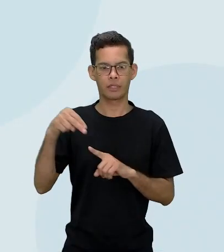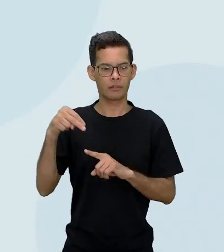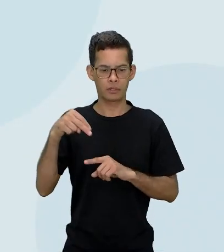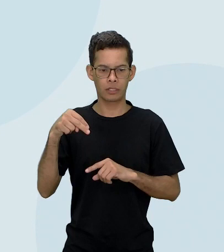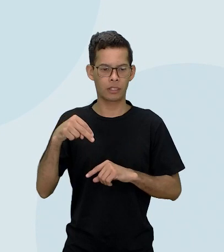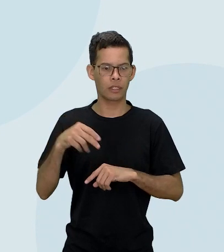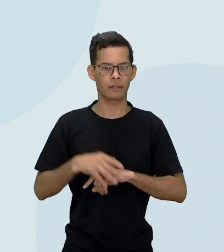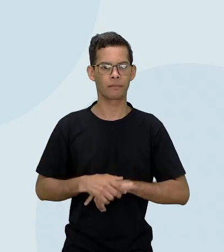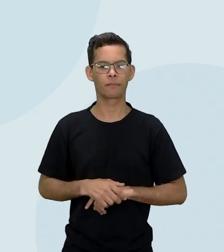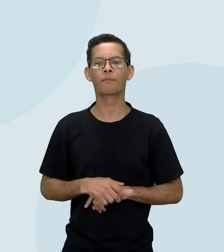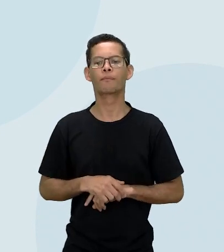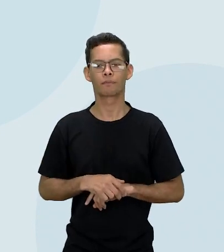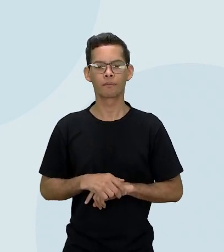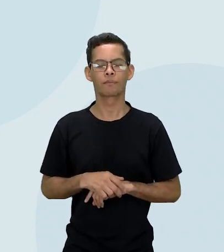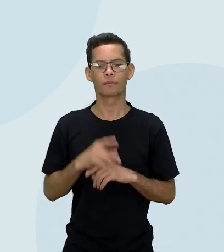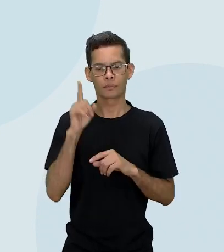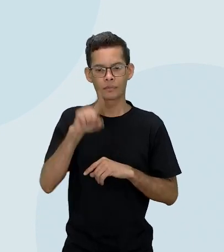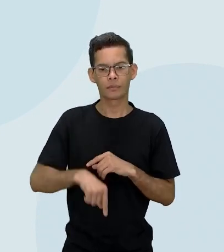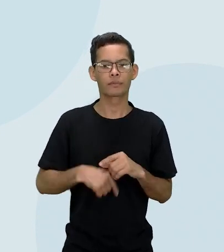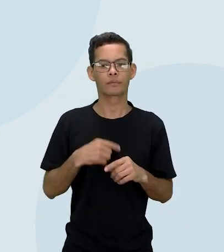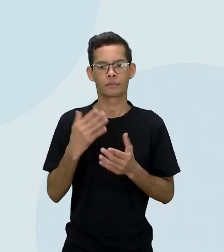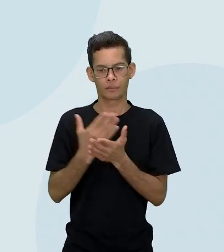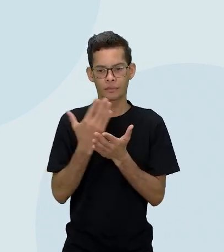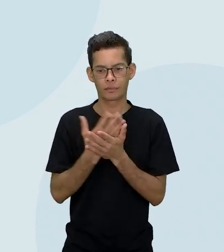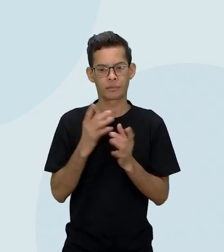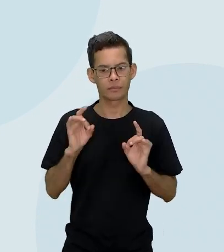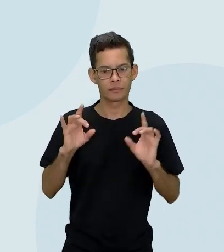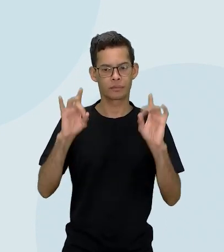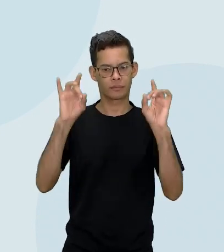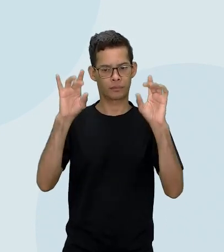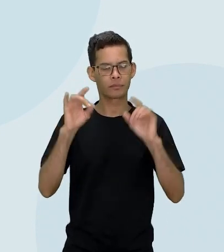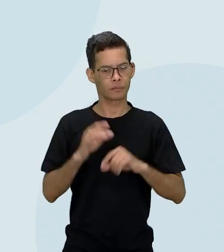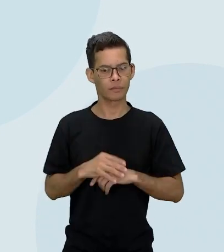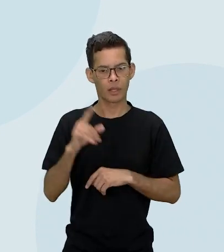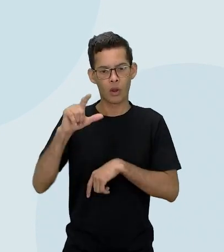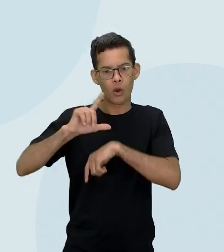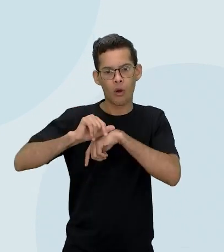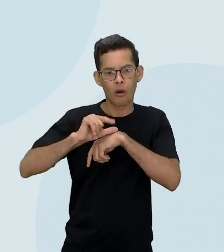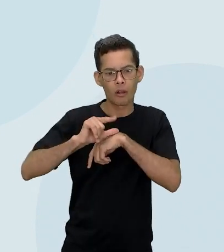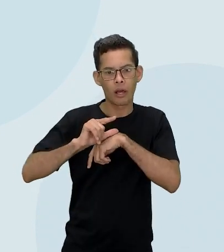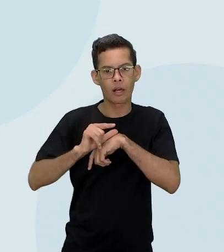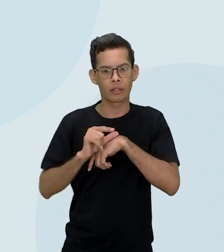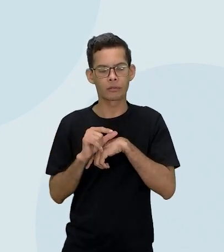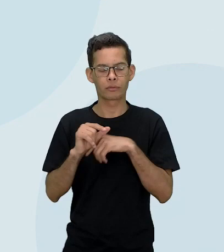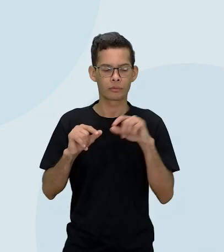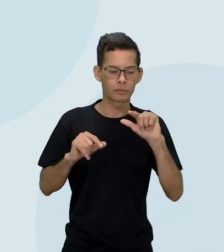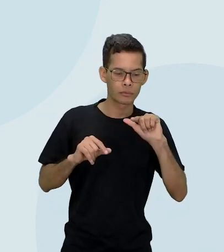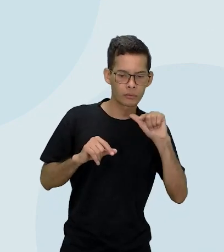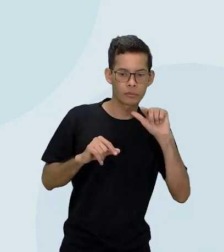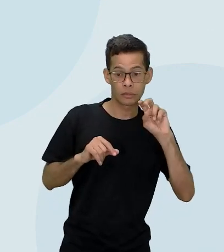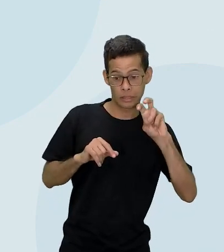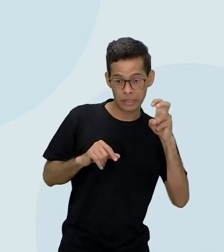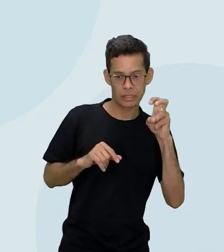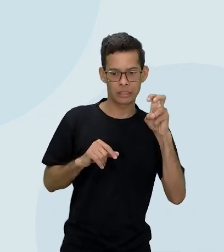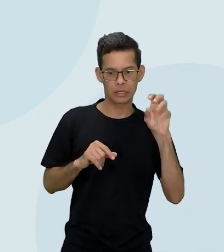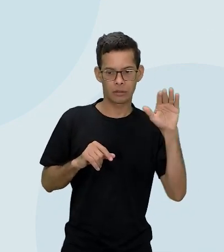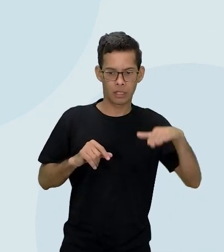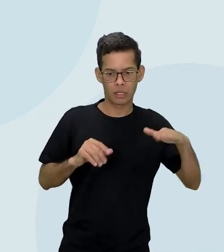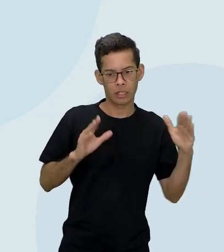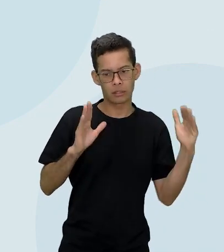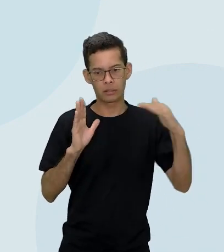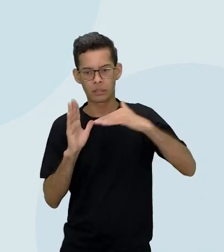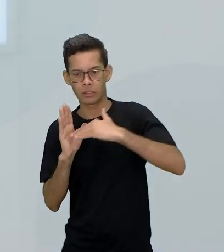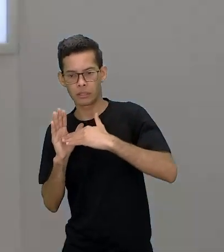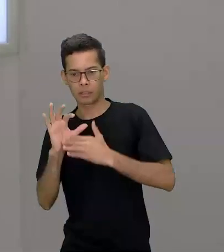Profissional 2, no mesmo horário, das 17h até as